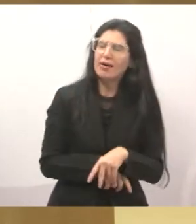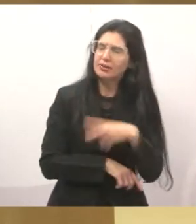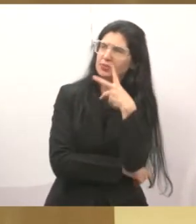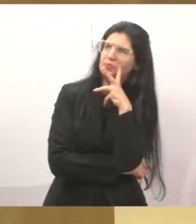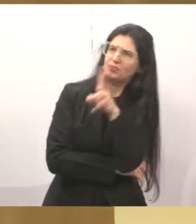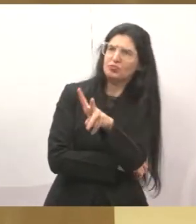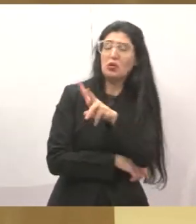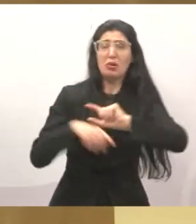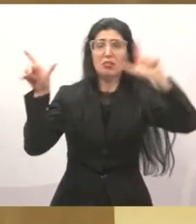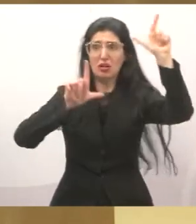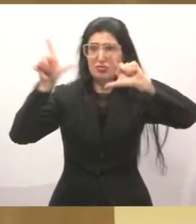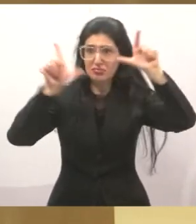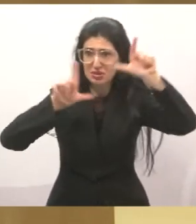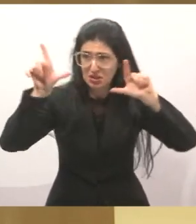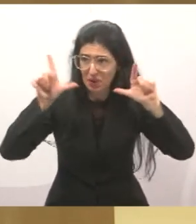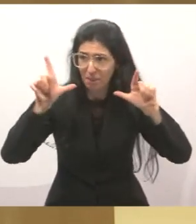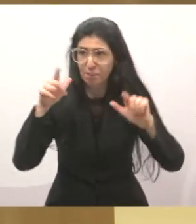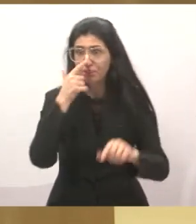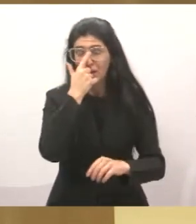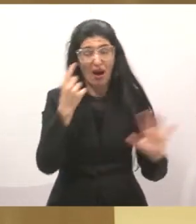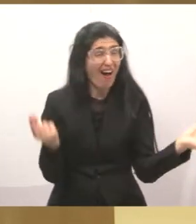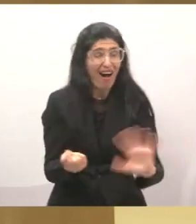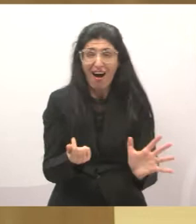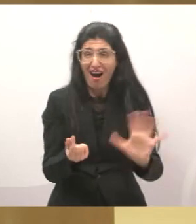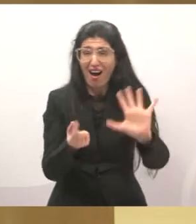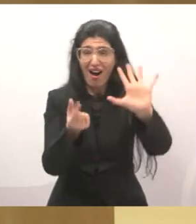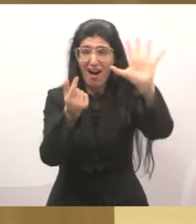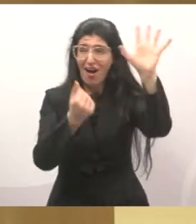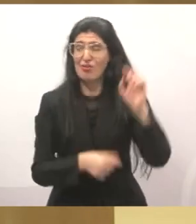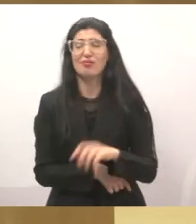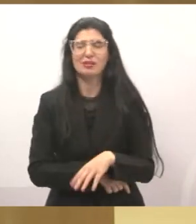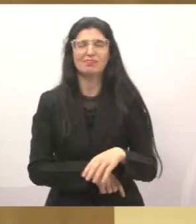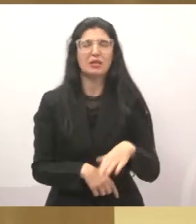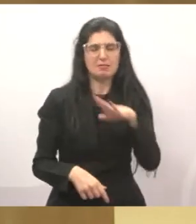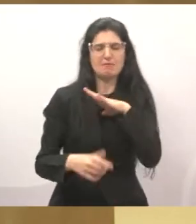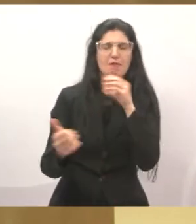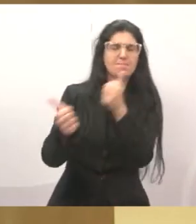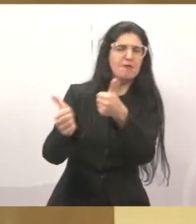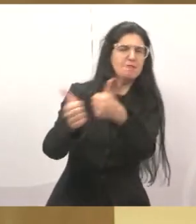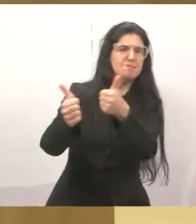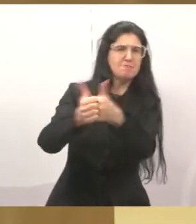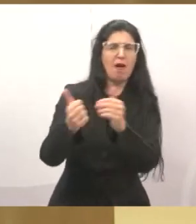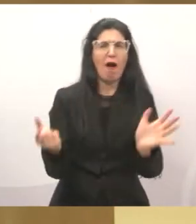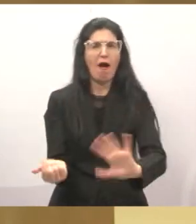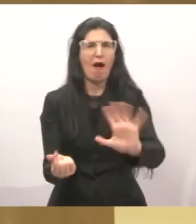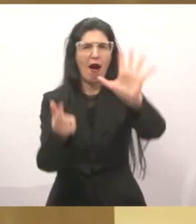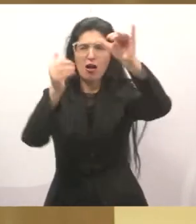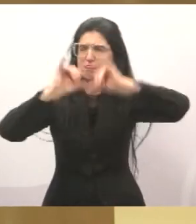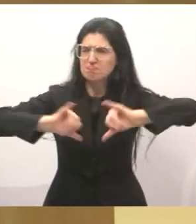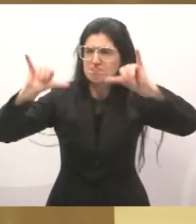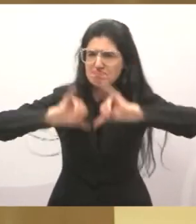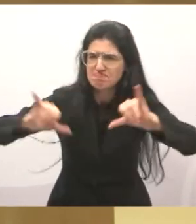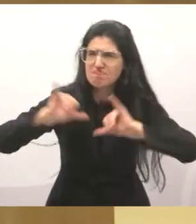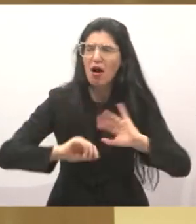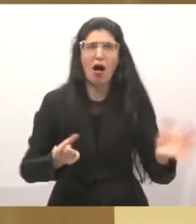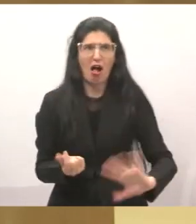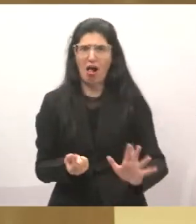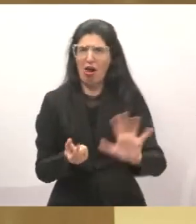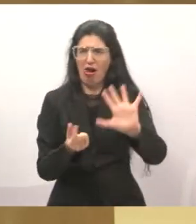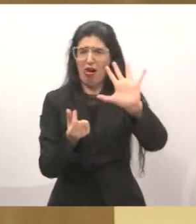né? Numa emissora local, que a gente sabe que é caro, não é barato. E ali não está sendo feito, Lucimar,